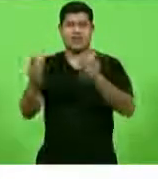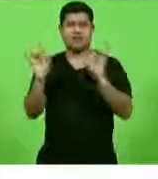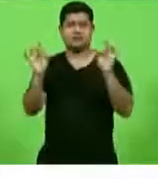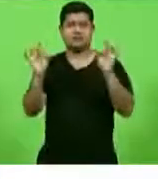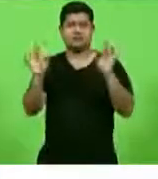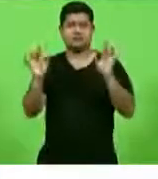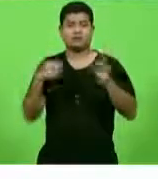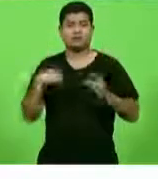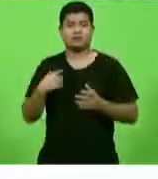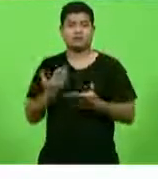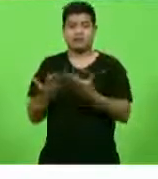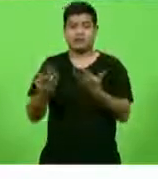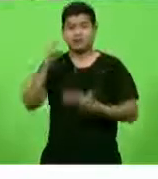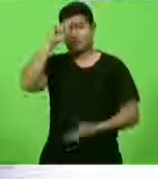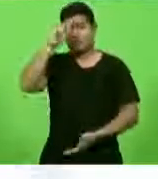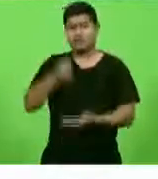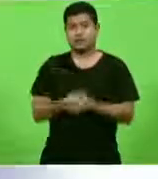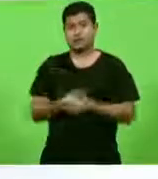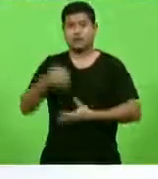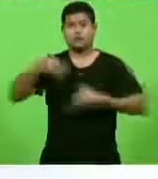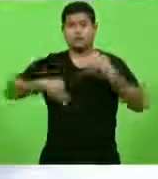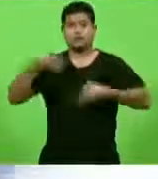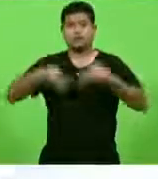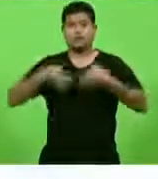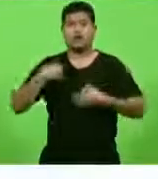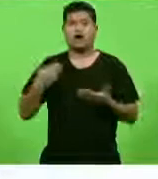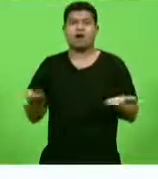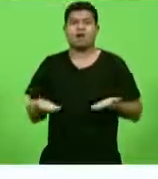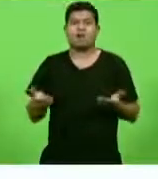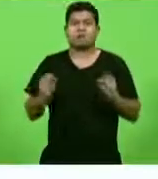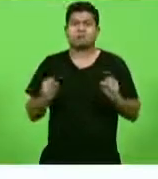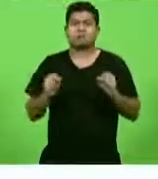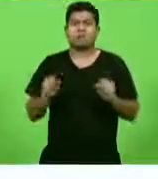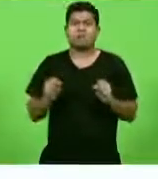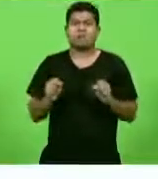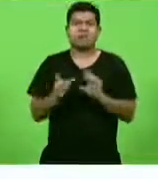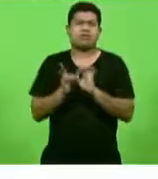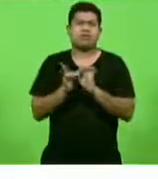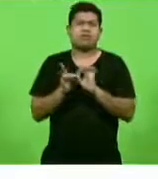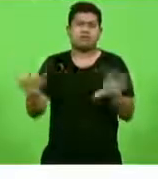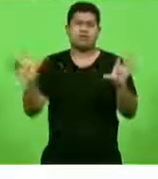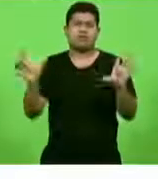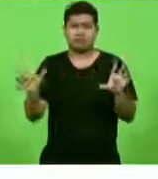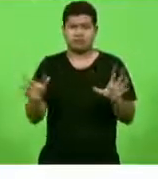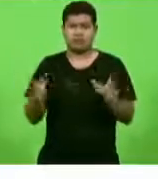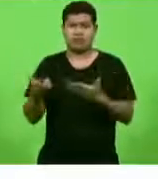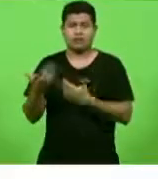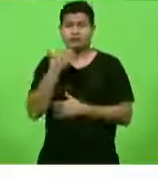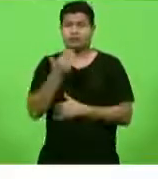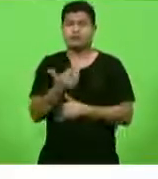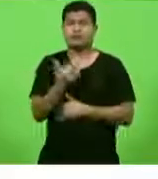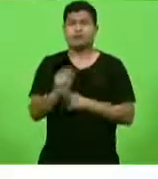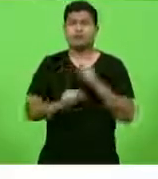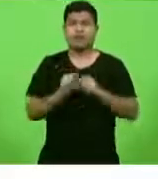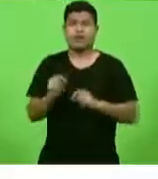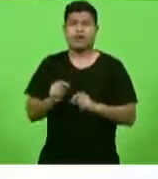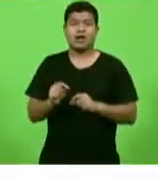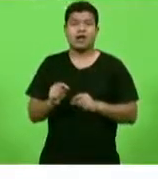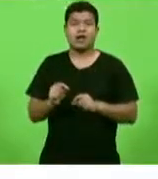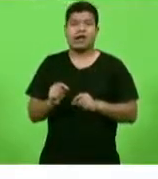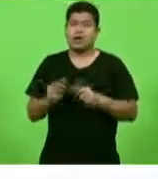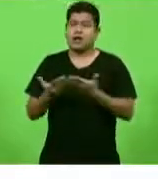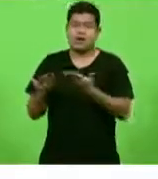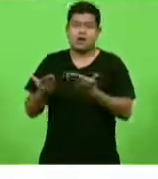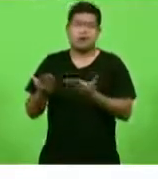com uma decisão da justiça, dizendo que agora eles podem ser isso aqui, decidir ser isso aqui, eles vão pedir aí daqui a pouco um banheiro